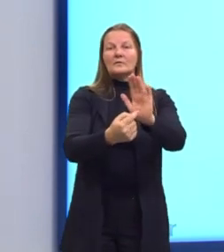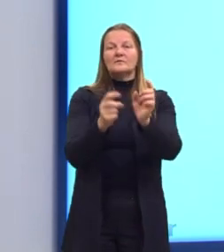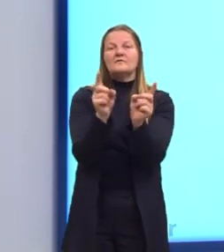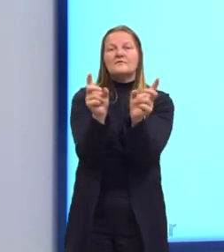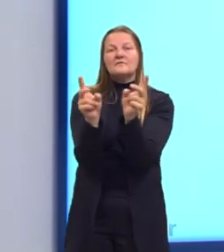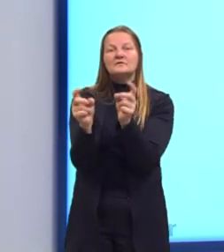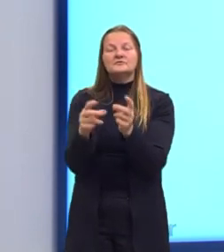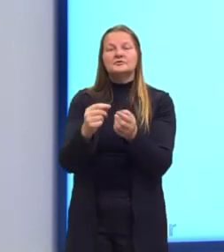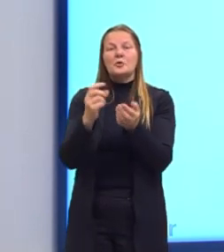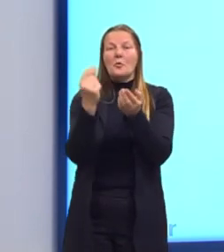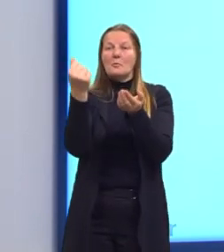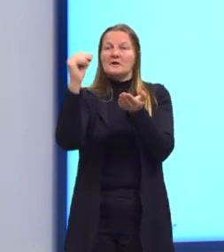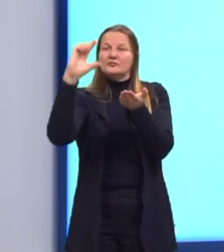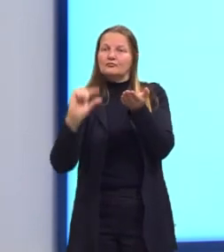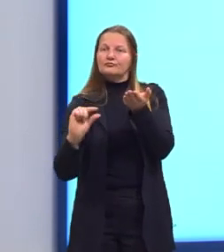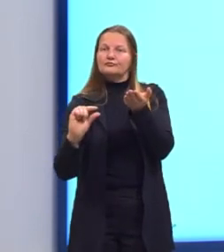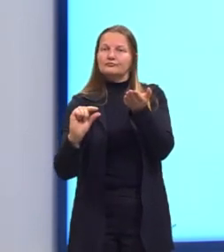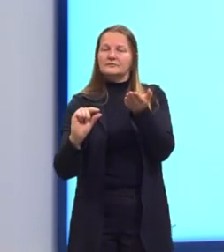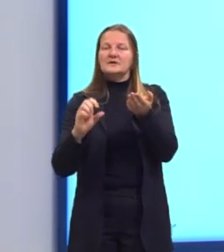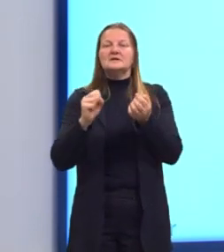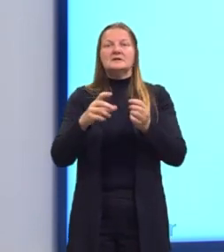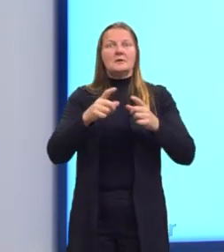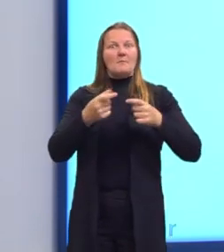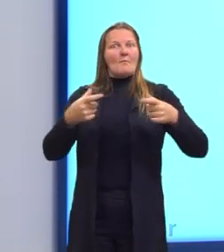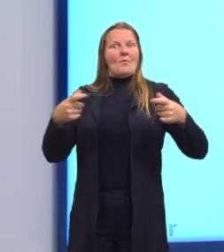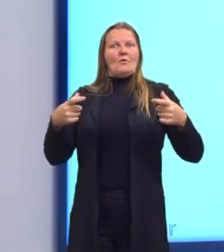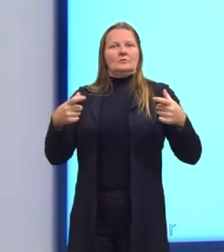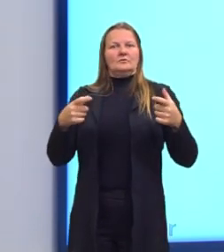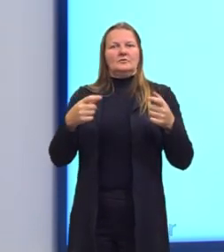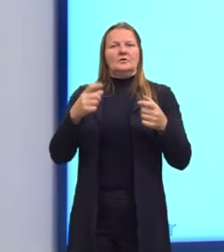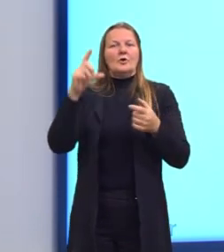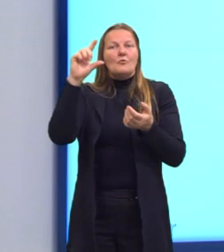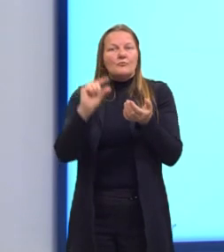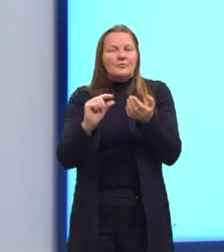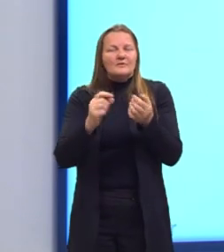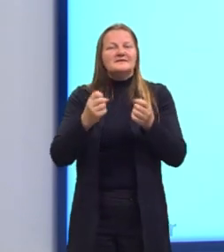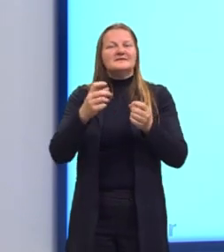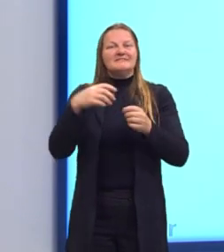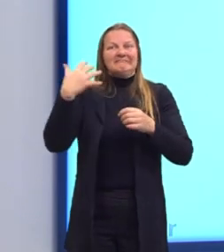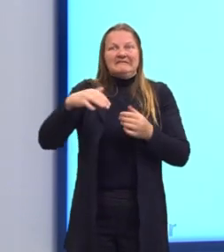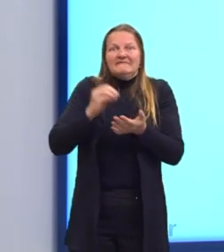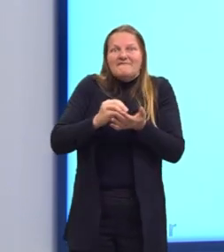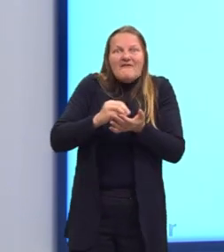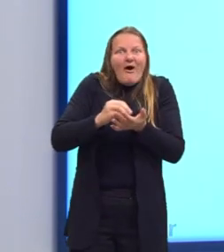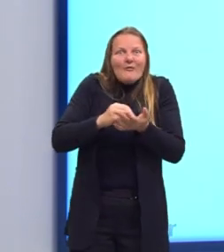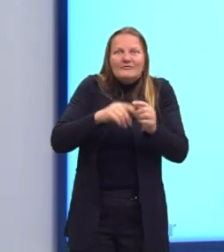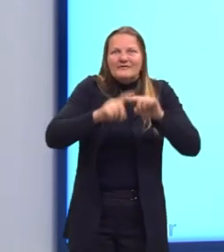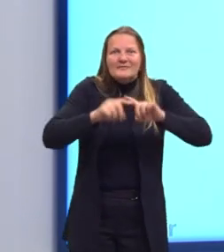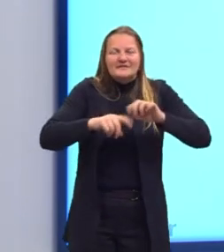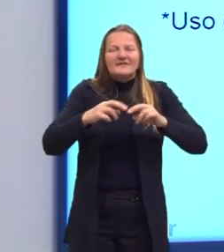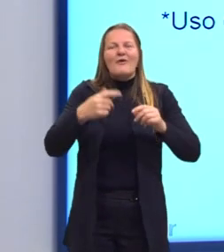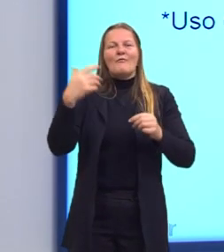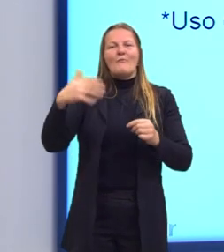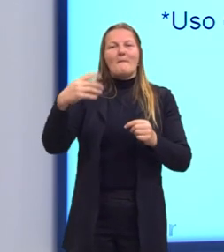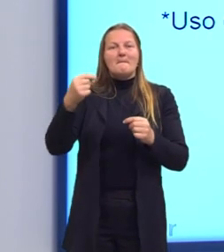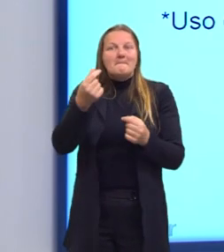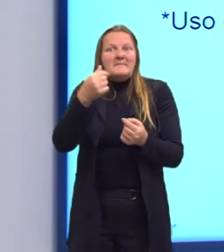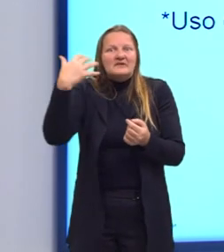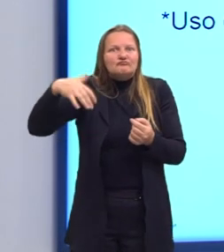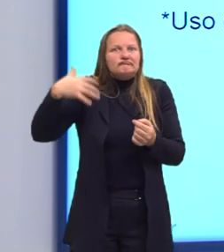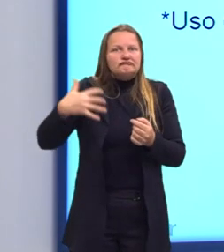Essa é a base do liberalismo econômico, lá do John Luke, a mão invisível do mercado.